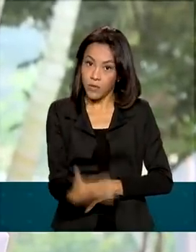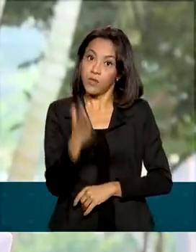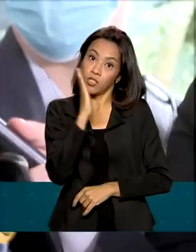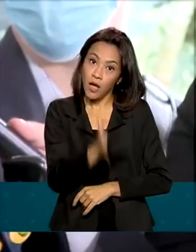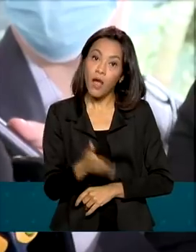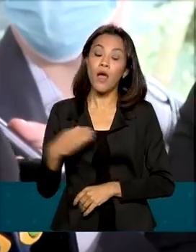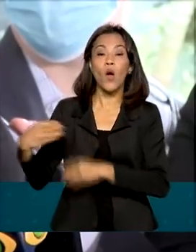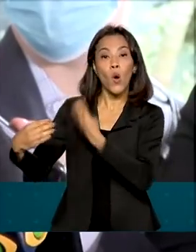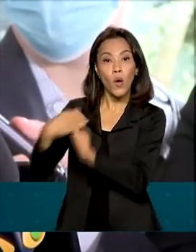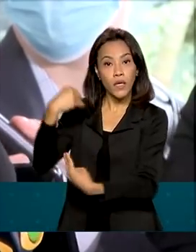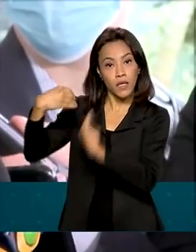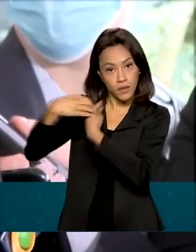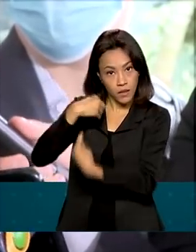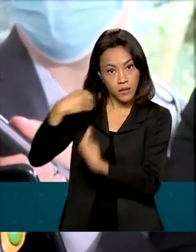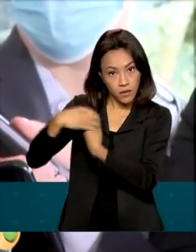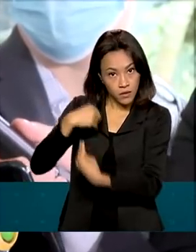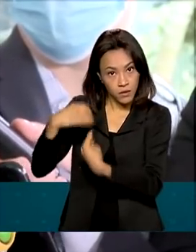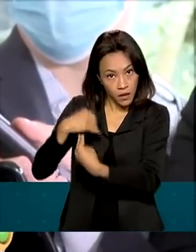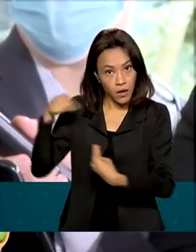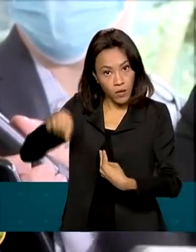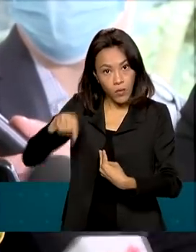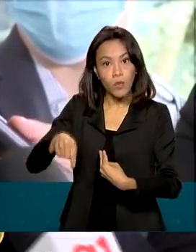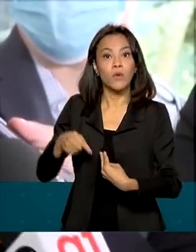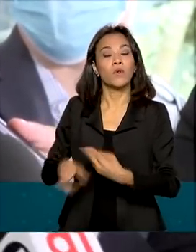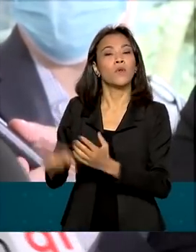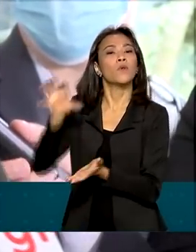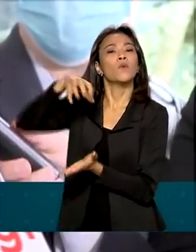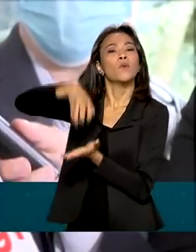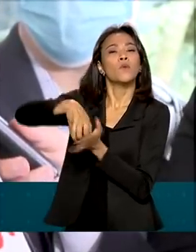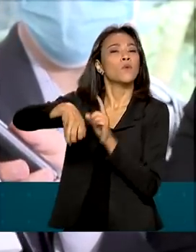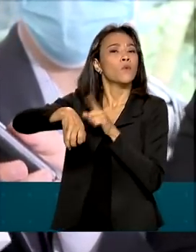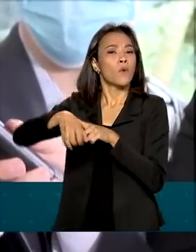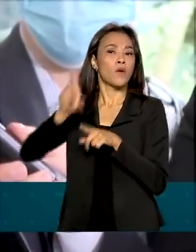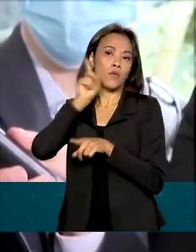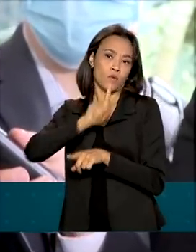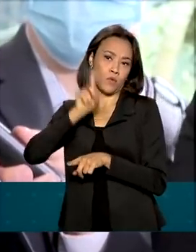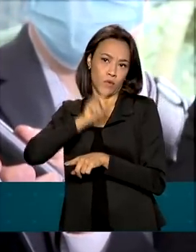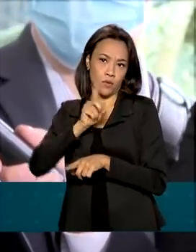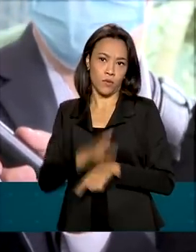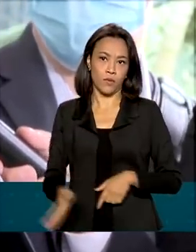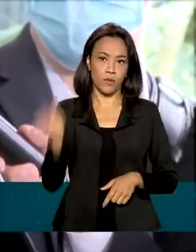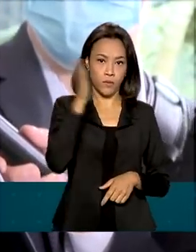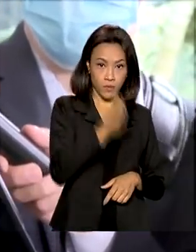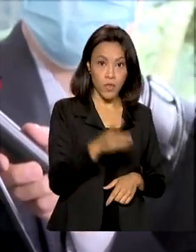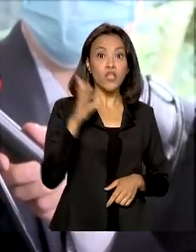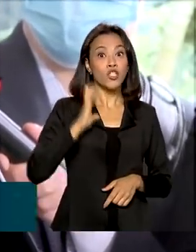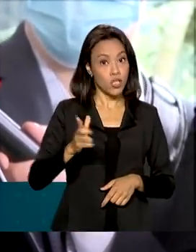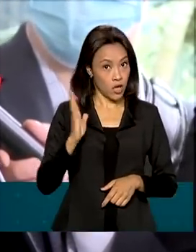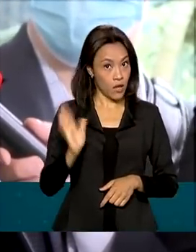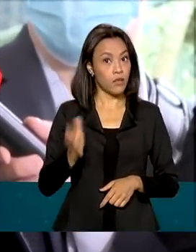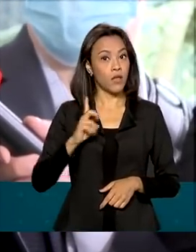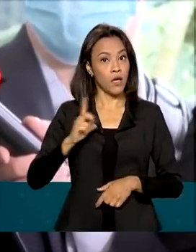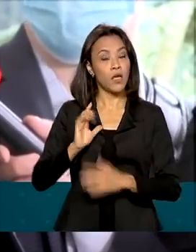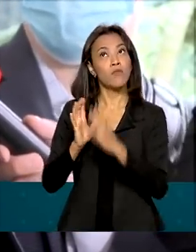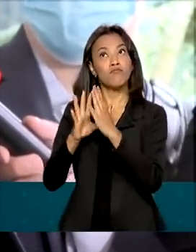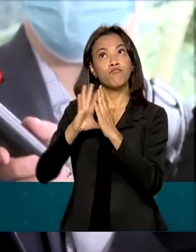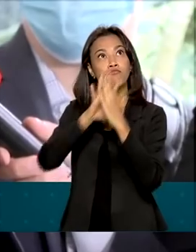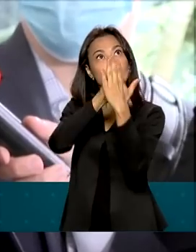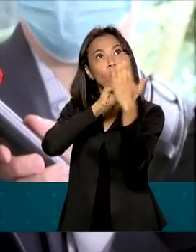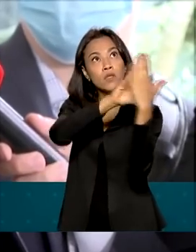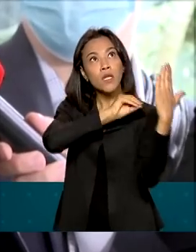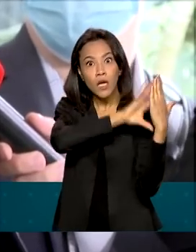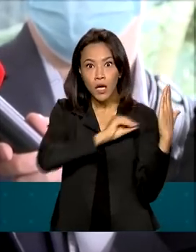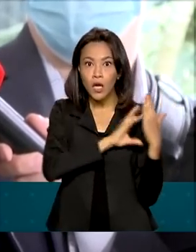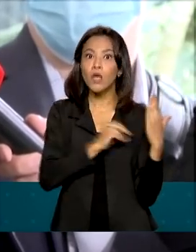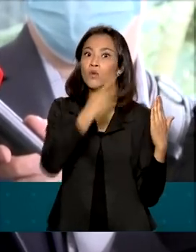recomendação do Centers for Disease Control dos Estados Unidos. Está sendo adotado em outros países, tem assento em